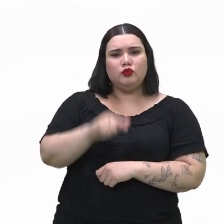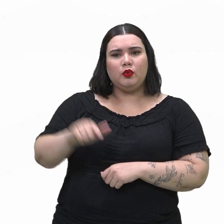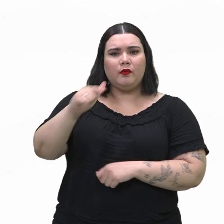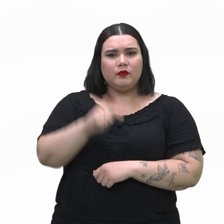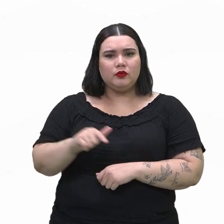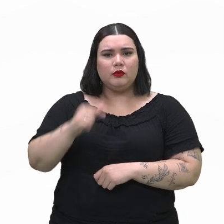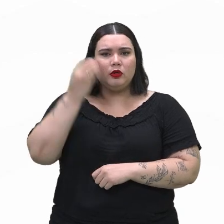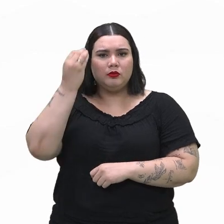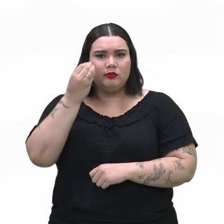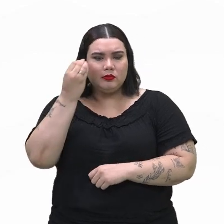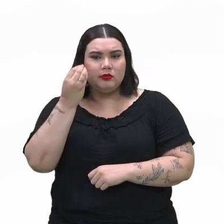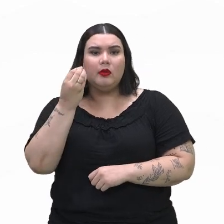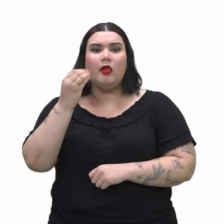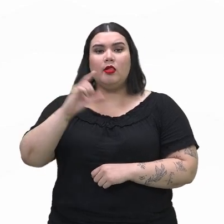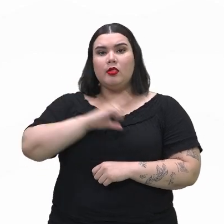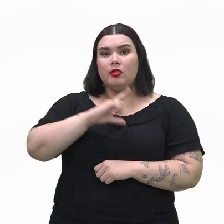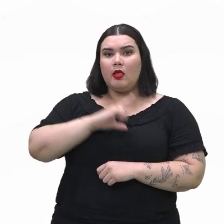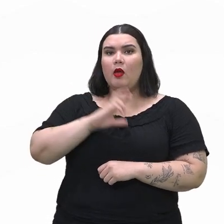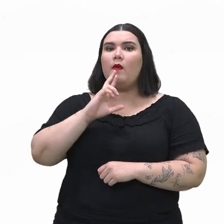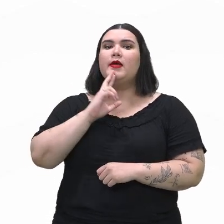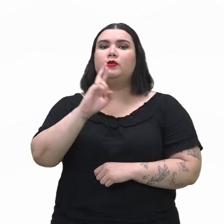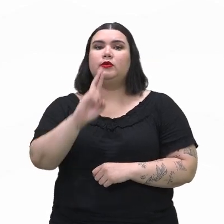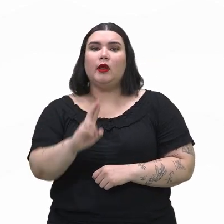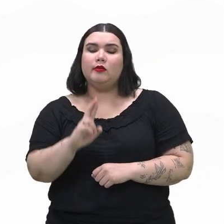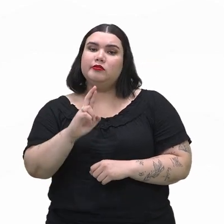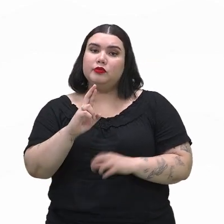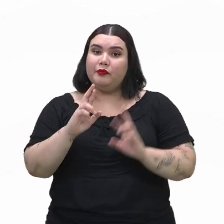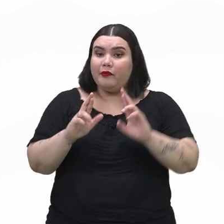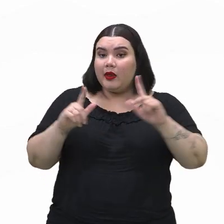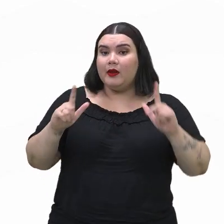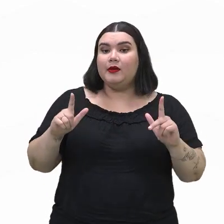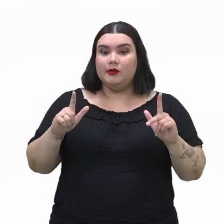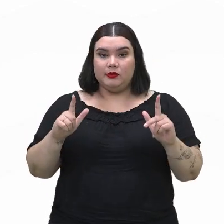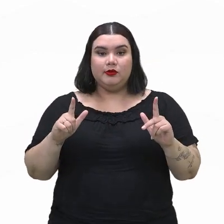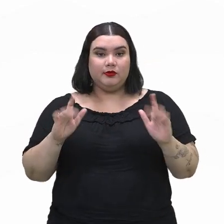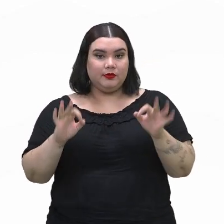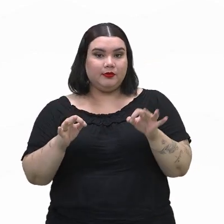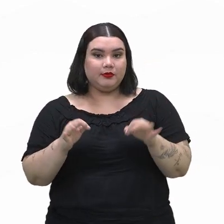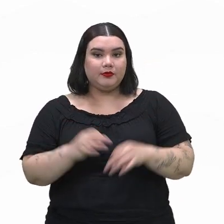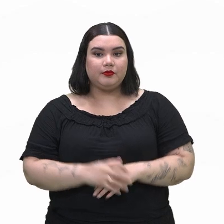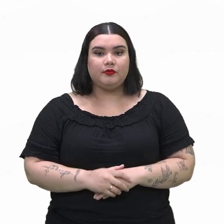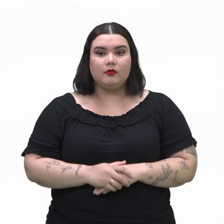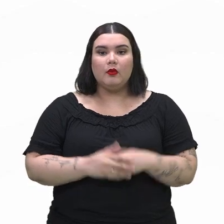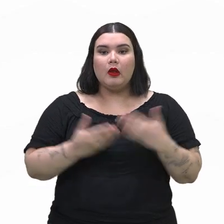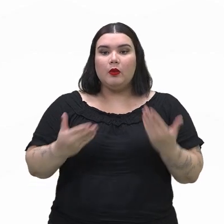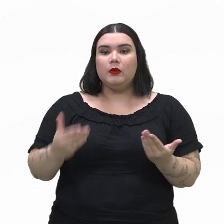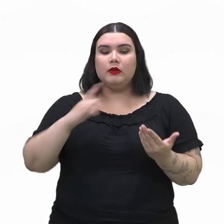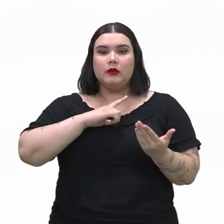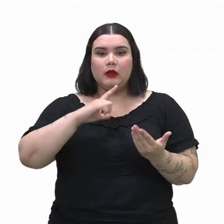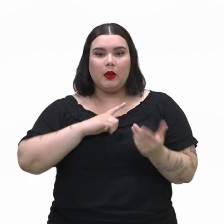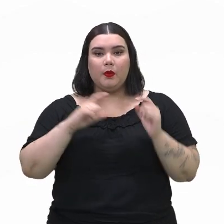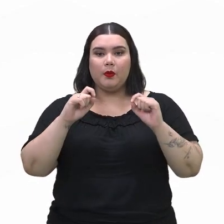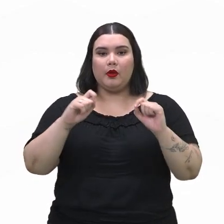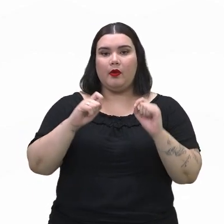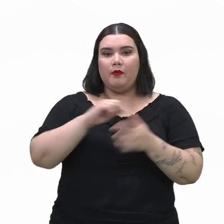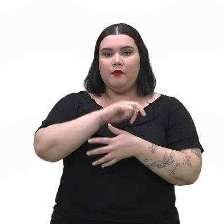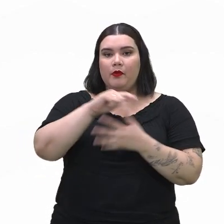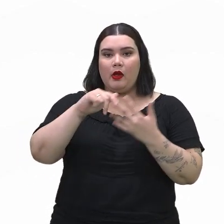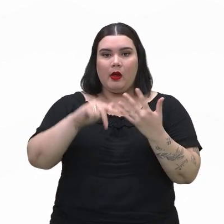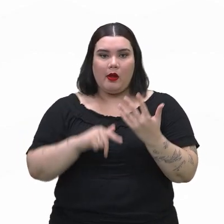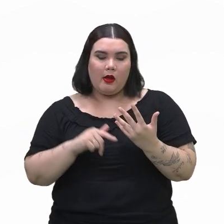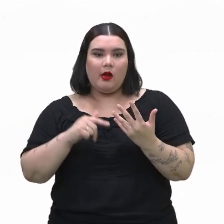condições, ainda assim gera um resultado imprevisível. Estamos cercados de experimentos aleatórios no nosso